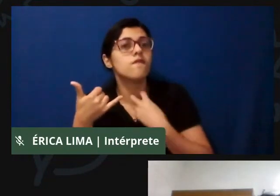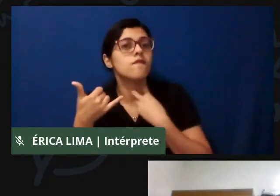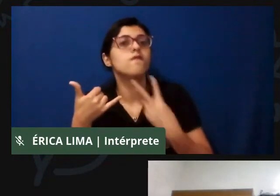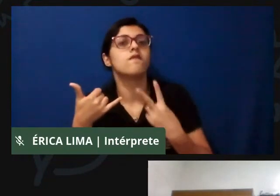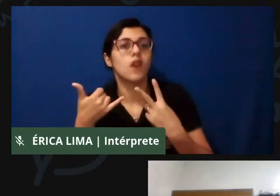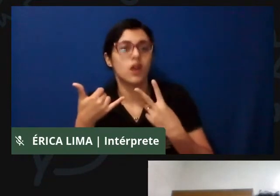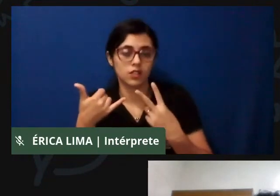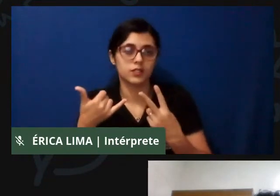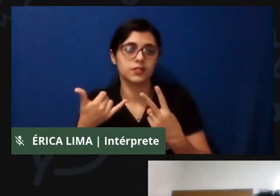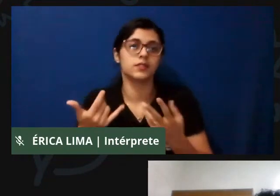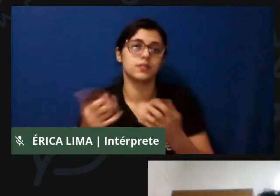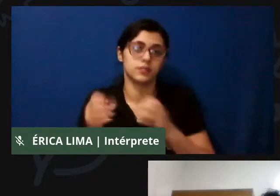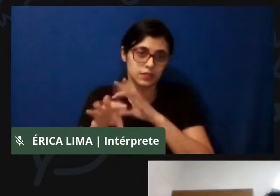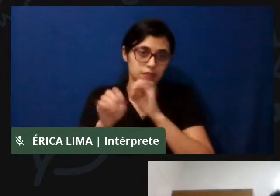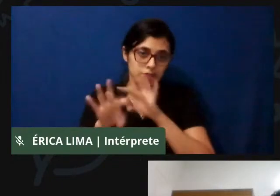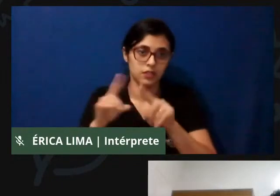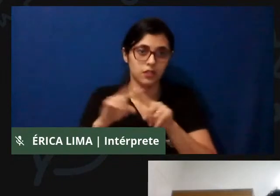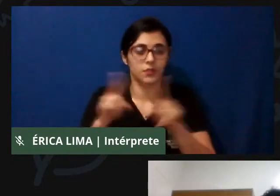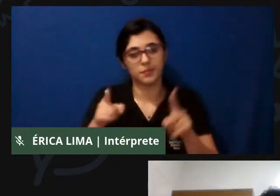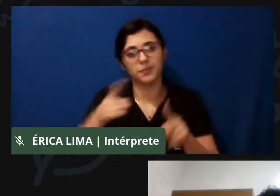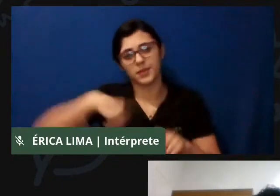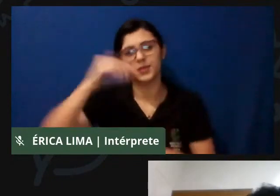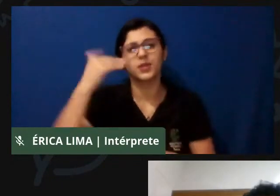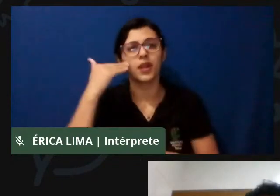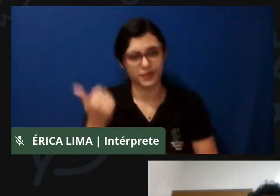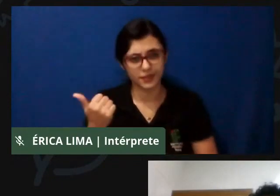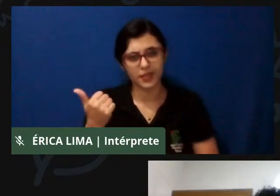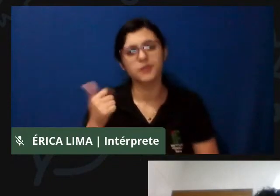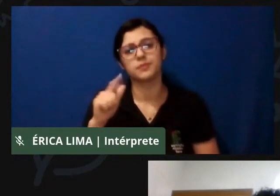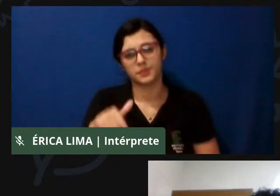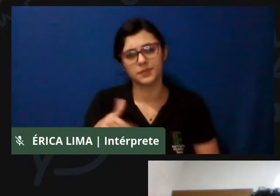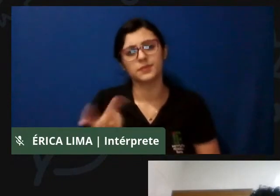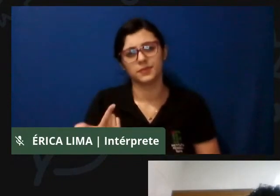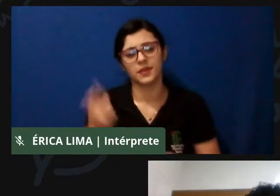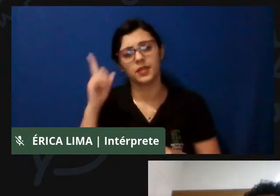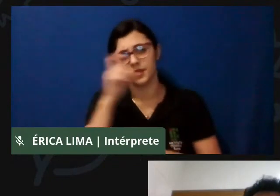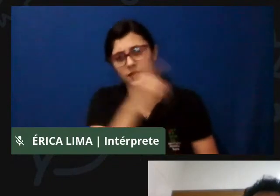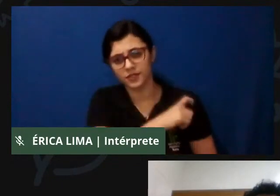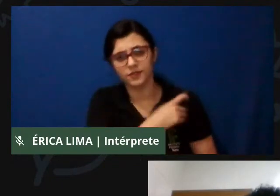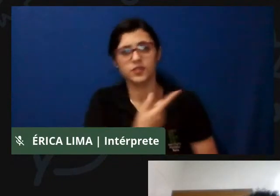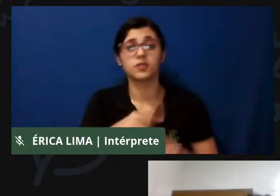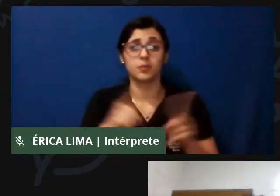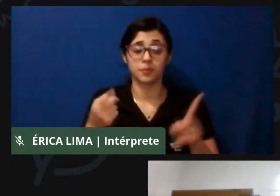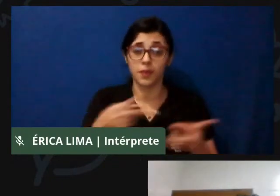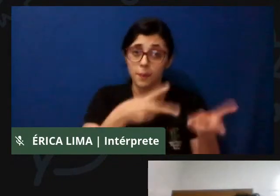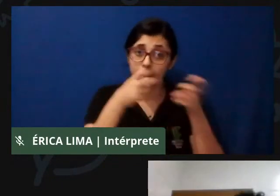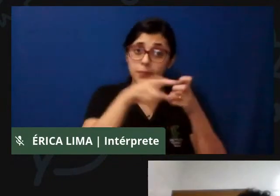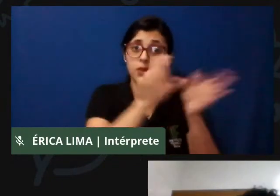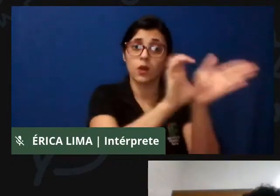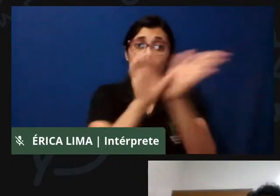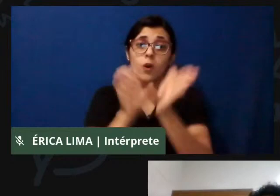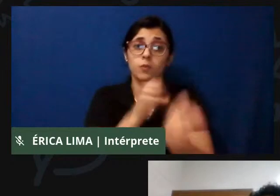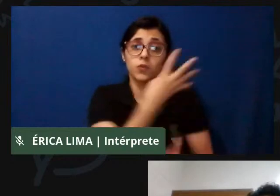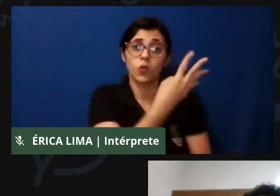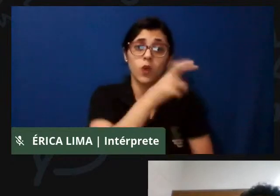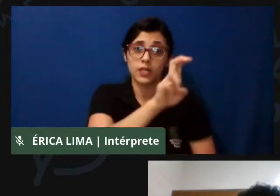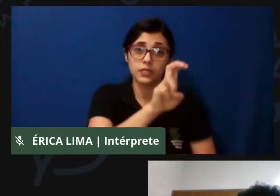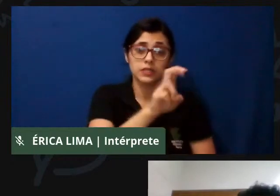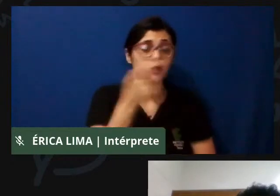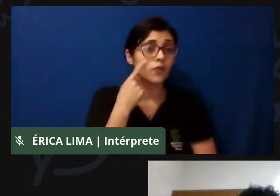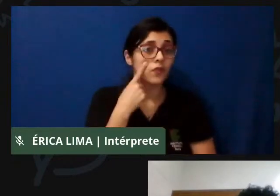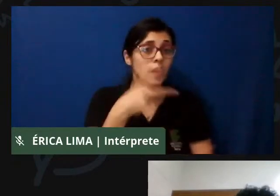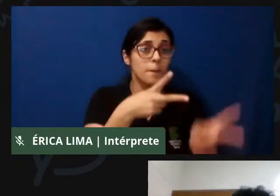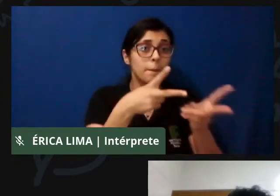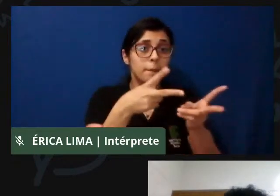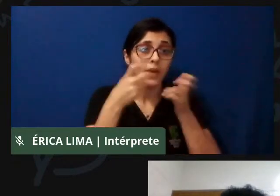educação, mas é um dado alarmante de 45 comunidades e em apenas duas você teve prefeituras, com atuação. Um outro quesito era acesso